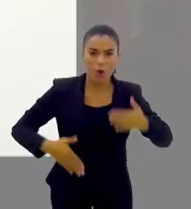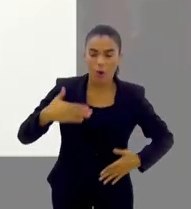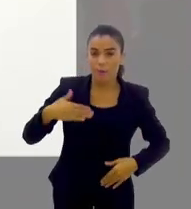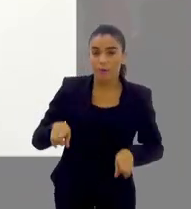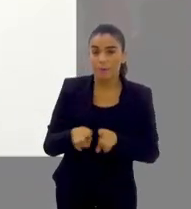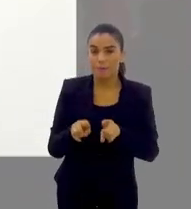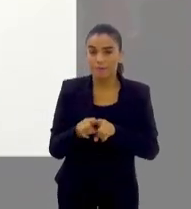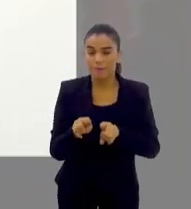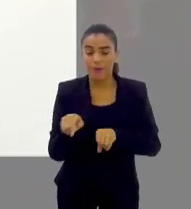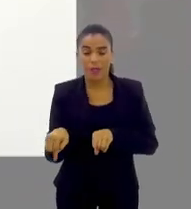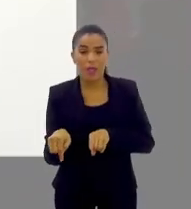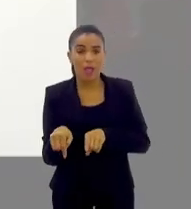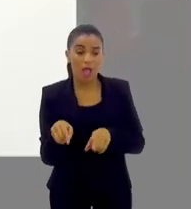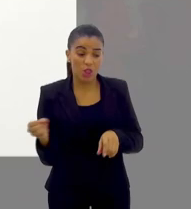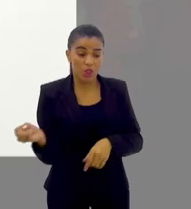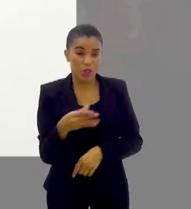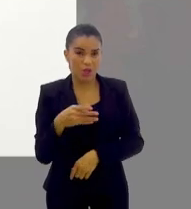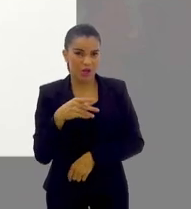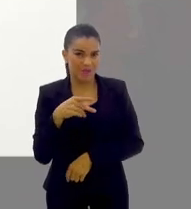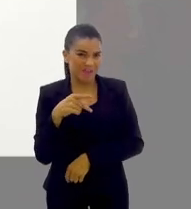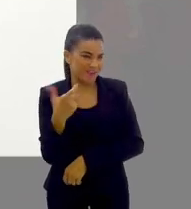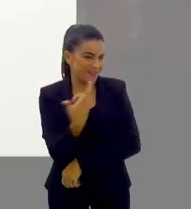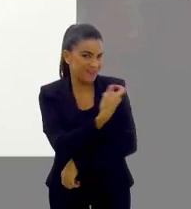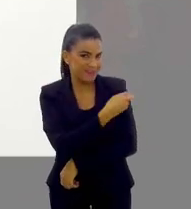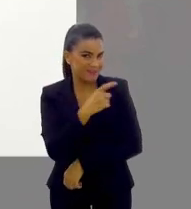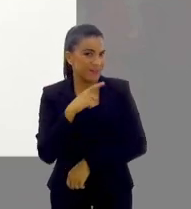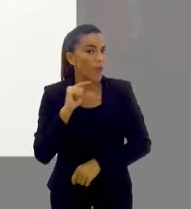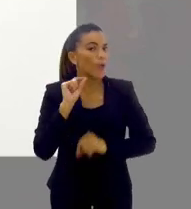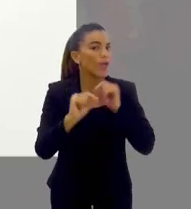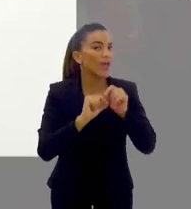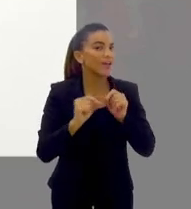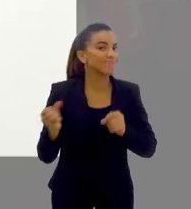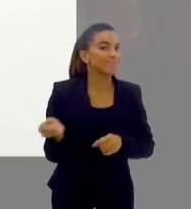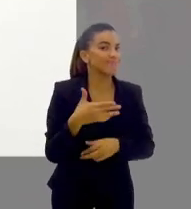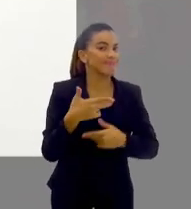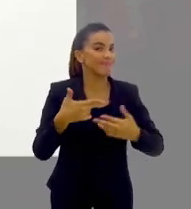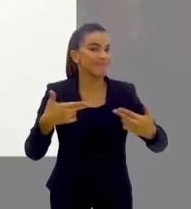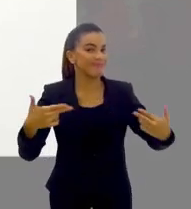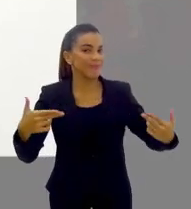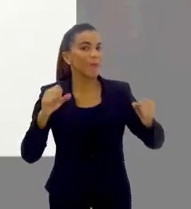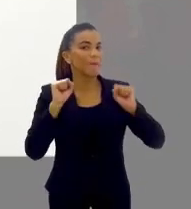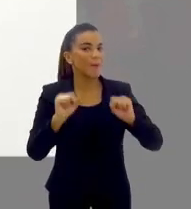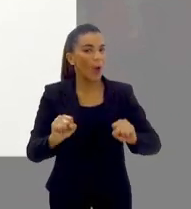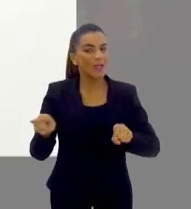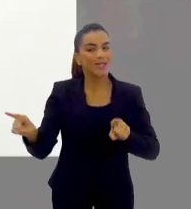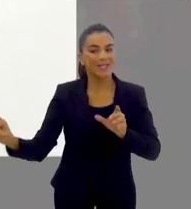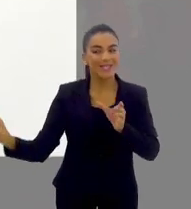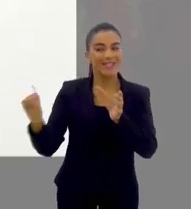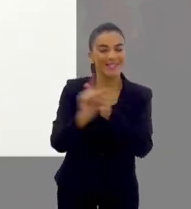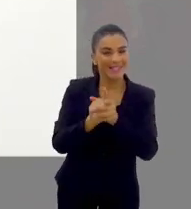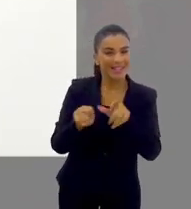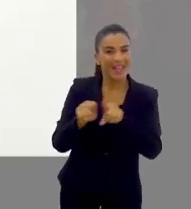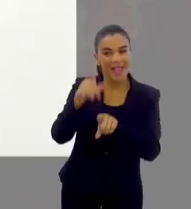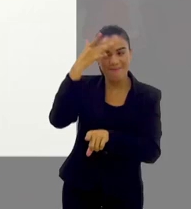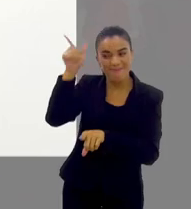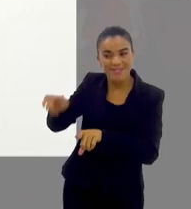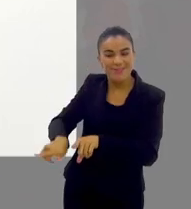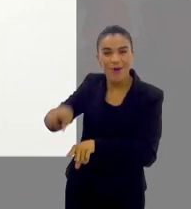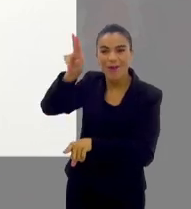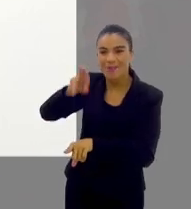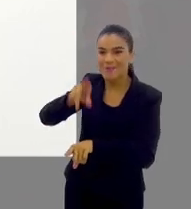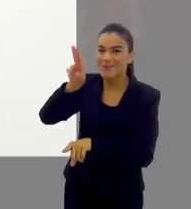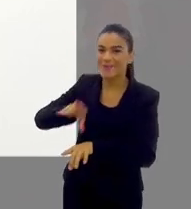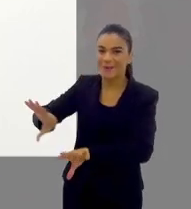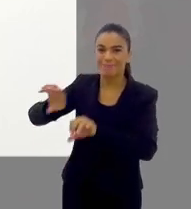com o vírus. A diferença é que essa vacina nova vem com essa proposta de que ela pode ser dada tanto para